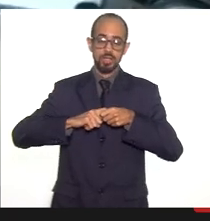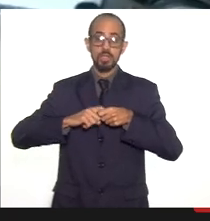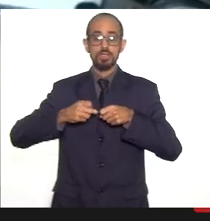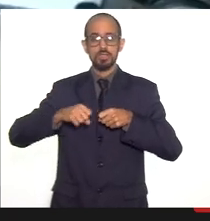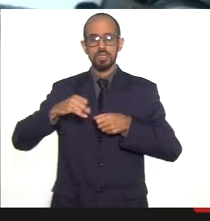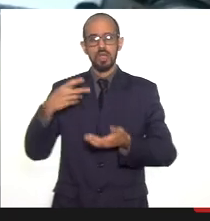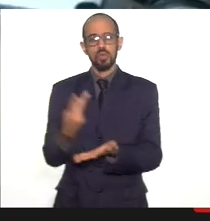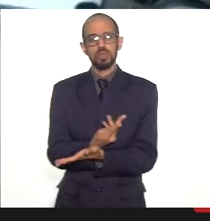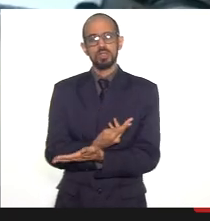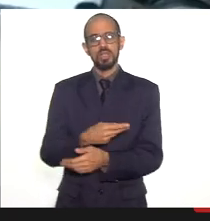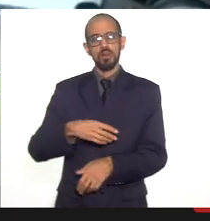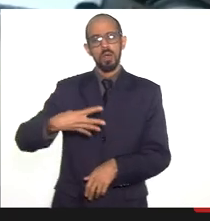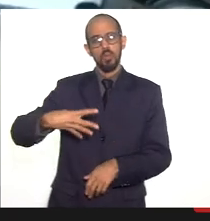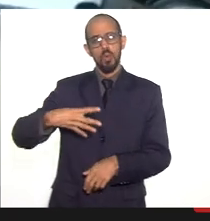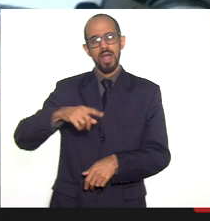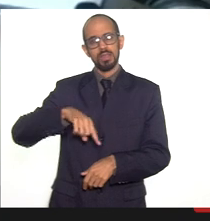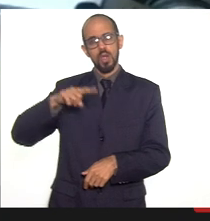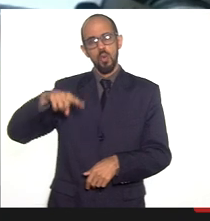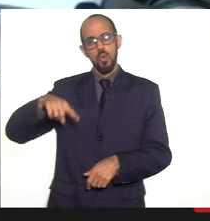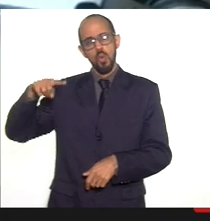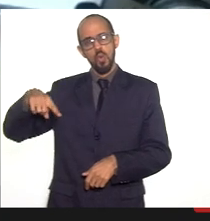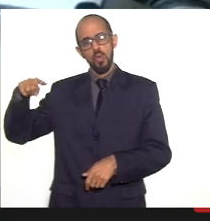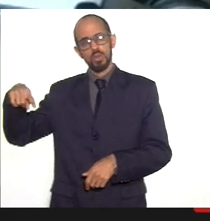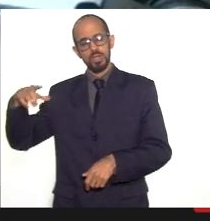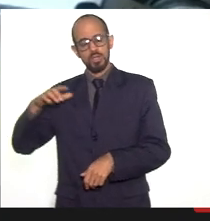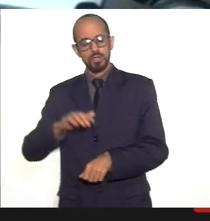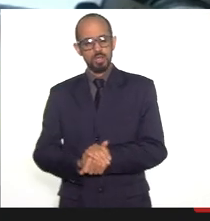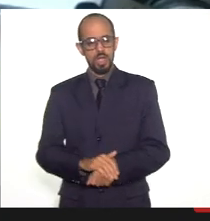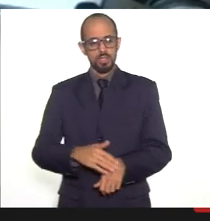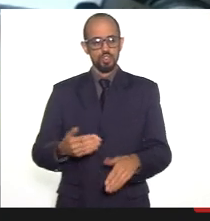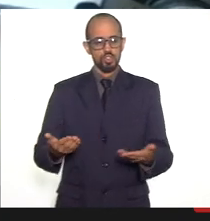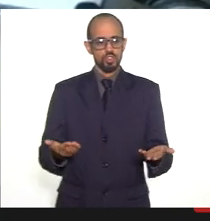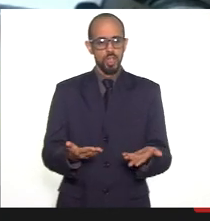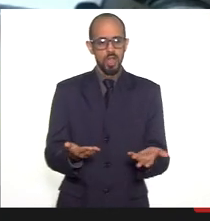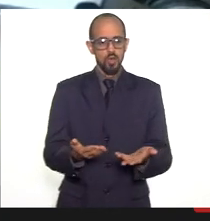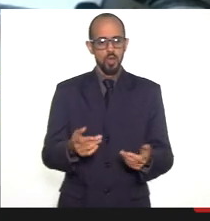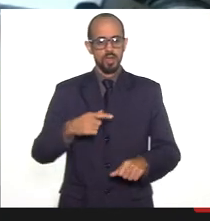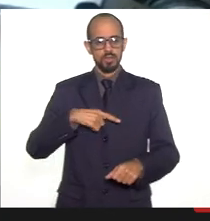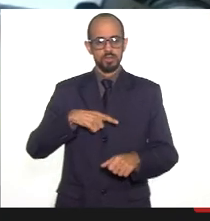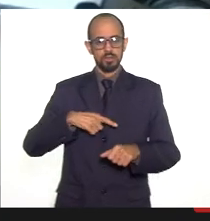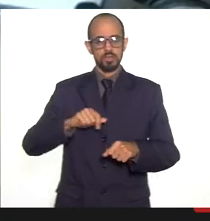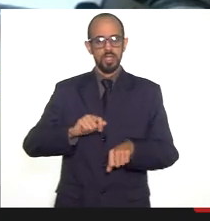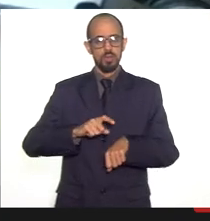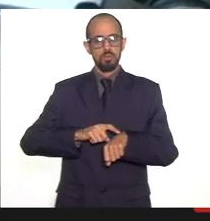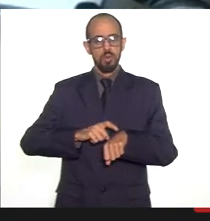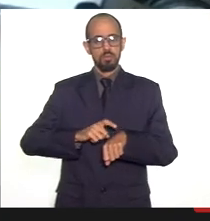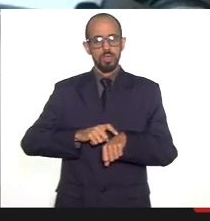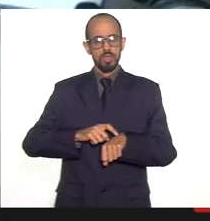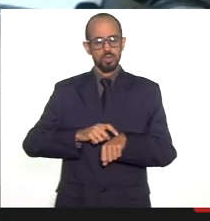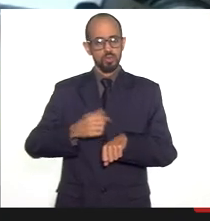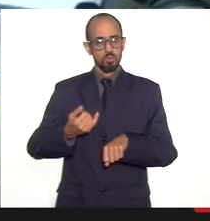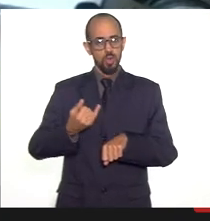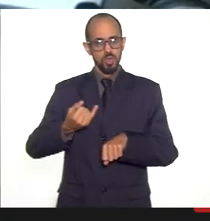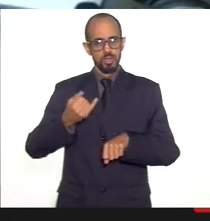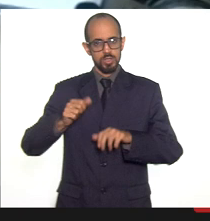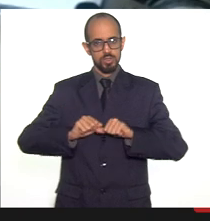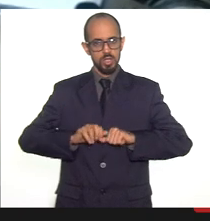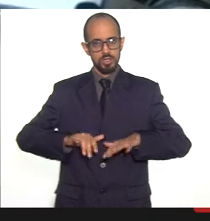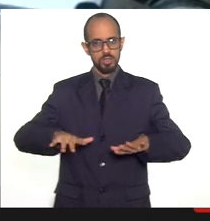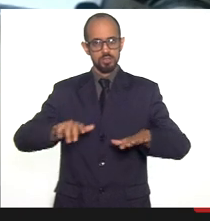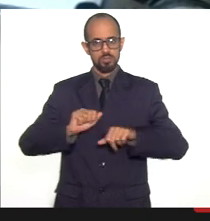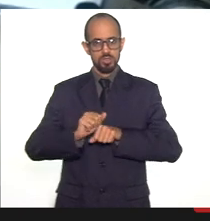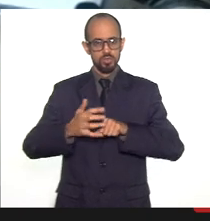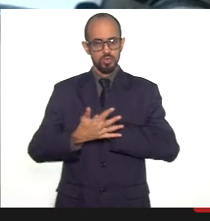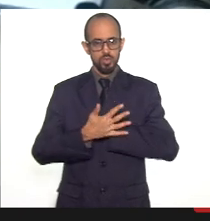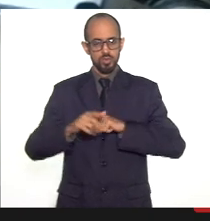Nós estamos num momento agora de queda sustentada importante da transmissão de Covid no Rio de Janeiro. Número de novas solicitações vem